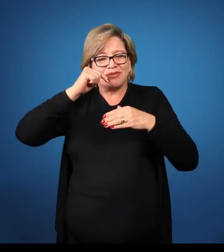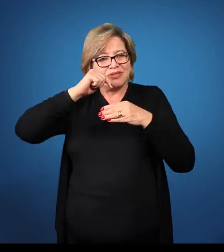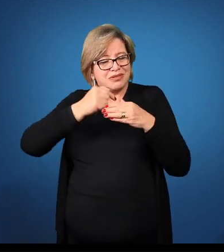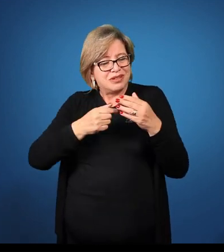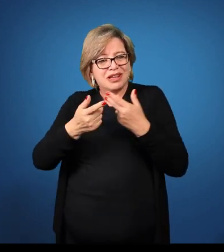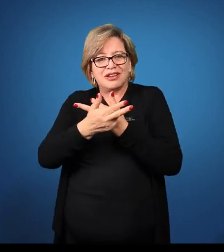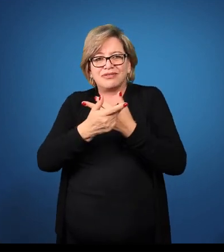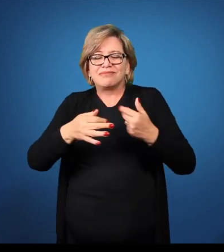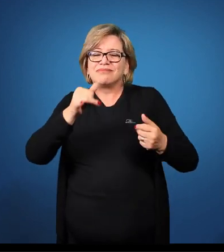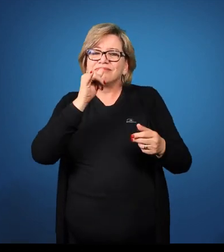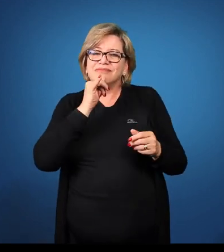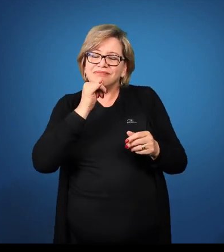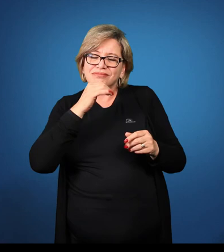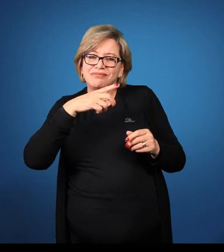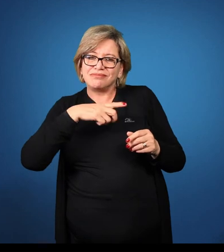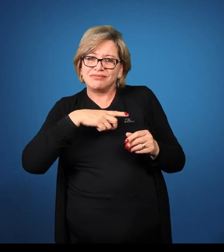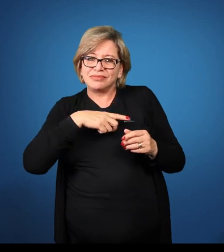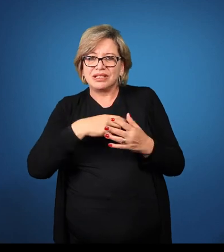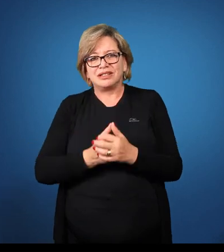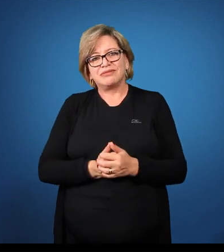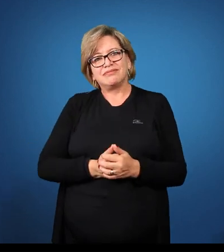com vários exemplos.